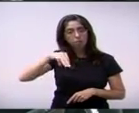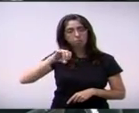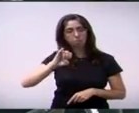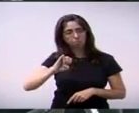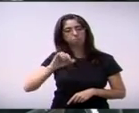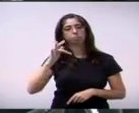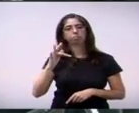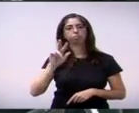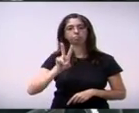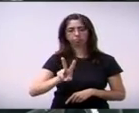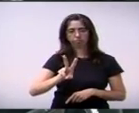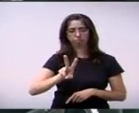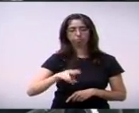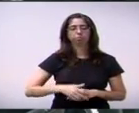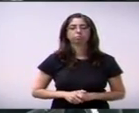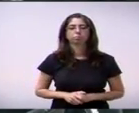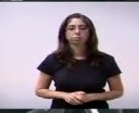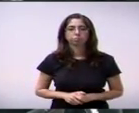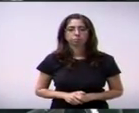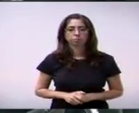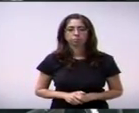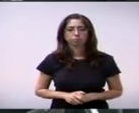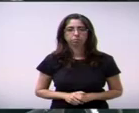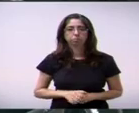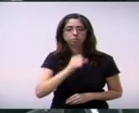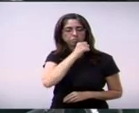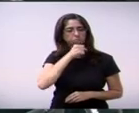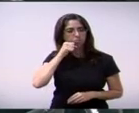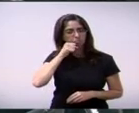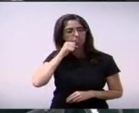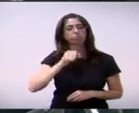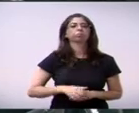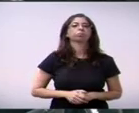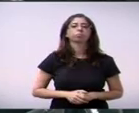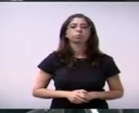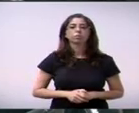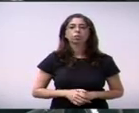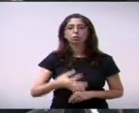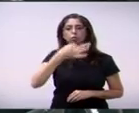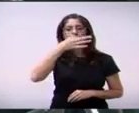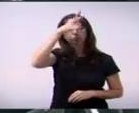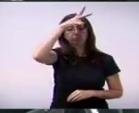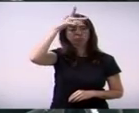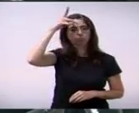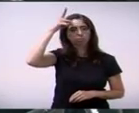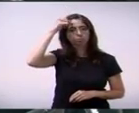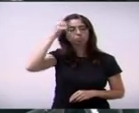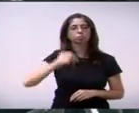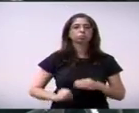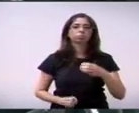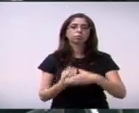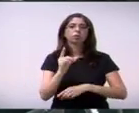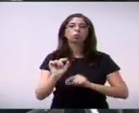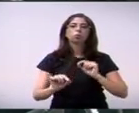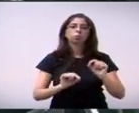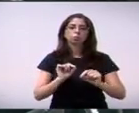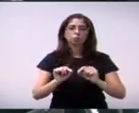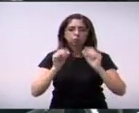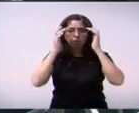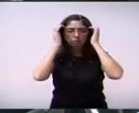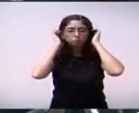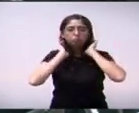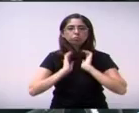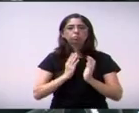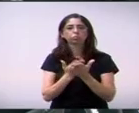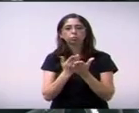199 do vereador Sandro Caprino propõe ao executivo a realização de estudo